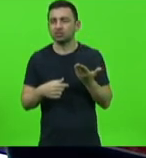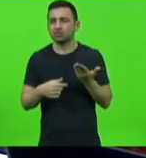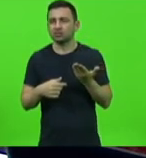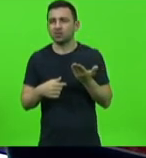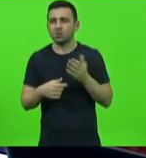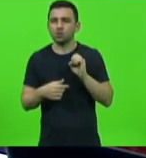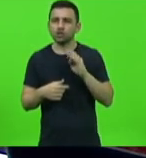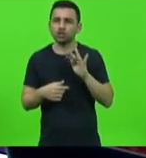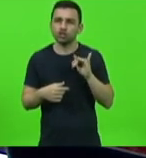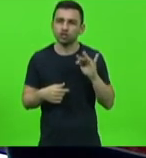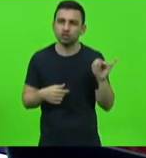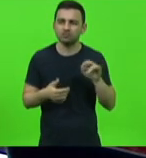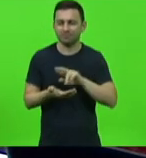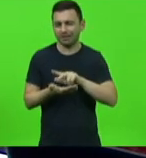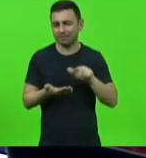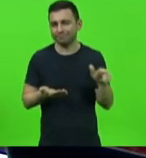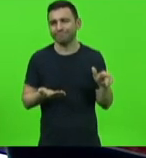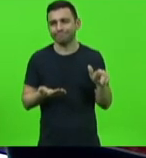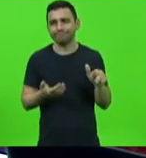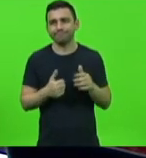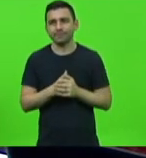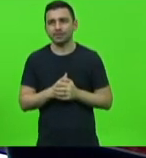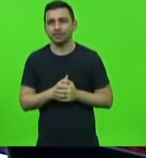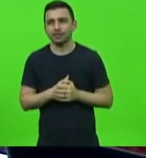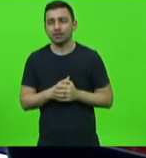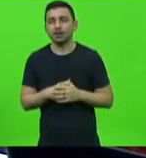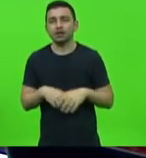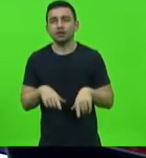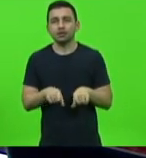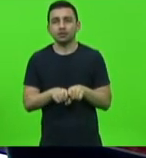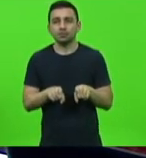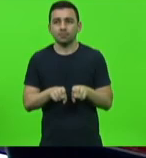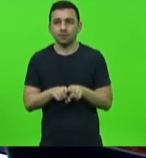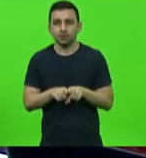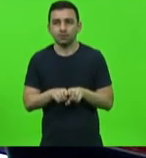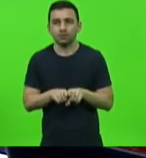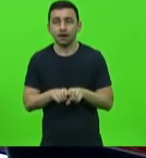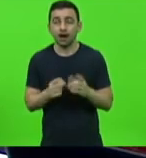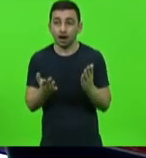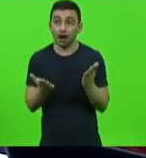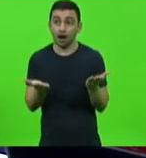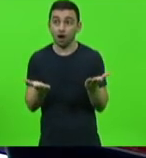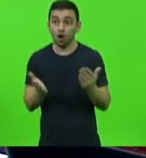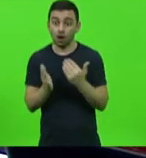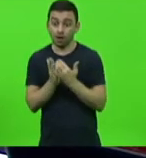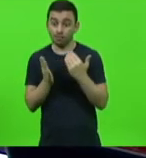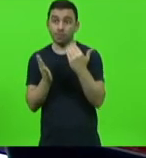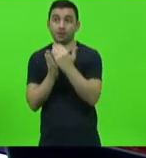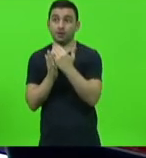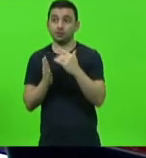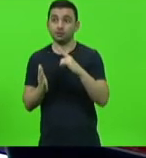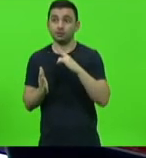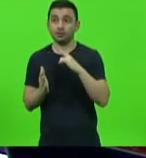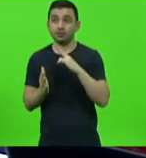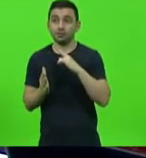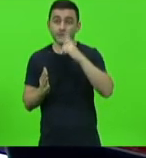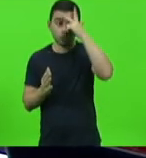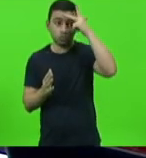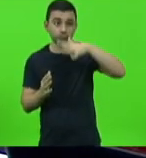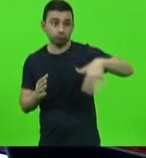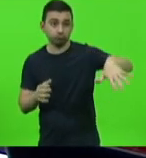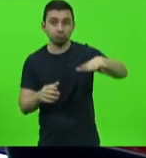teve a sua cobertura agora ampliada temporariamente para mais pessoas